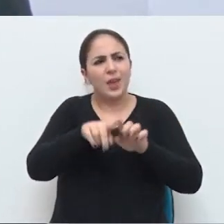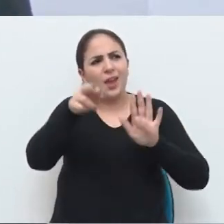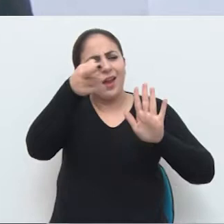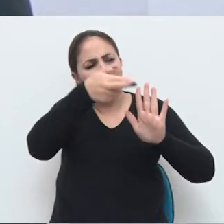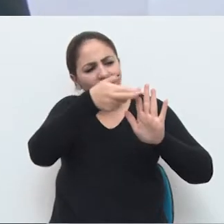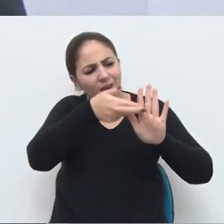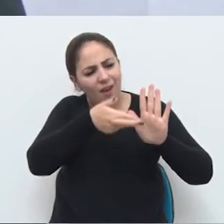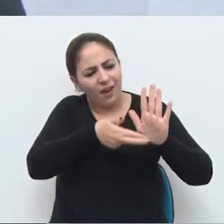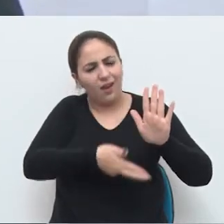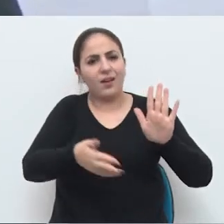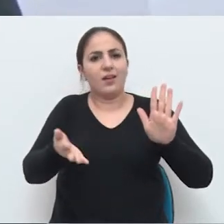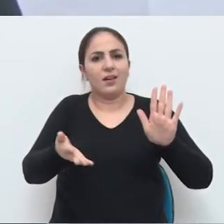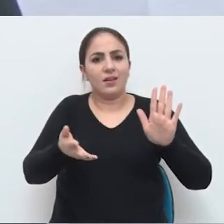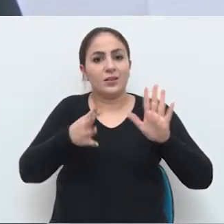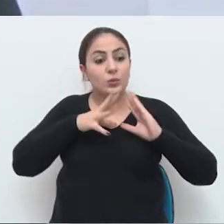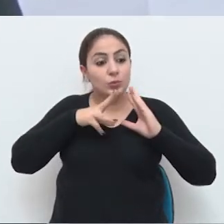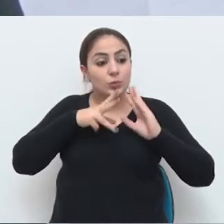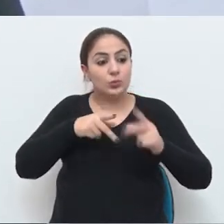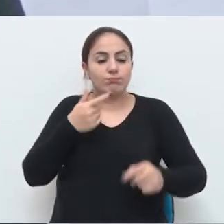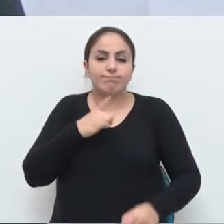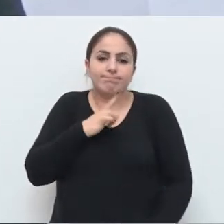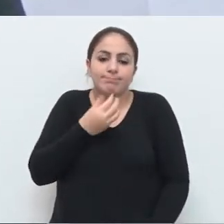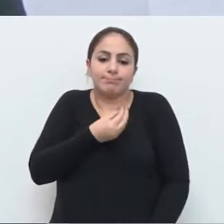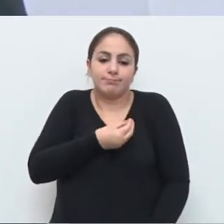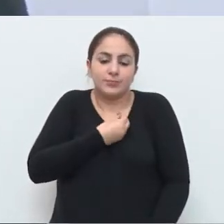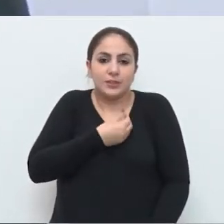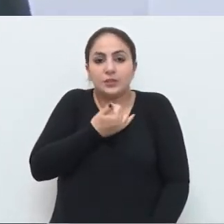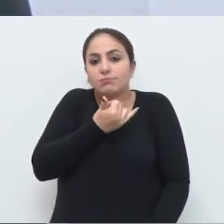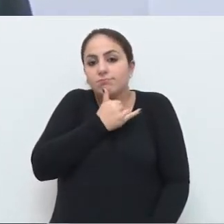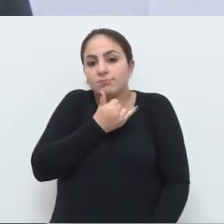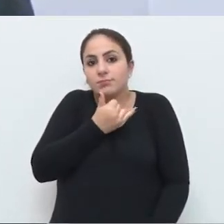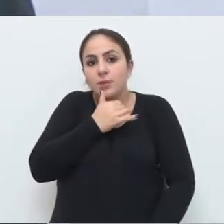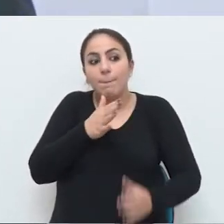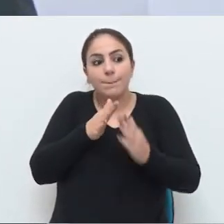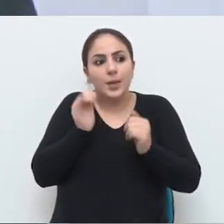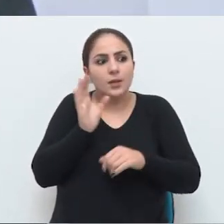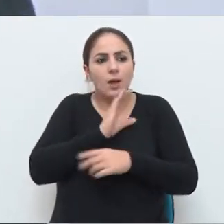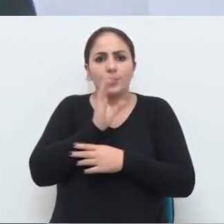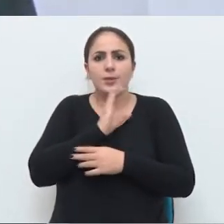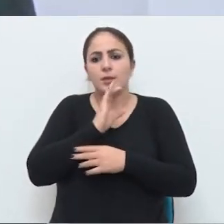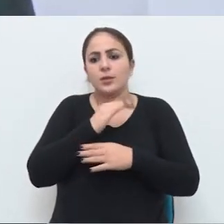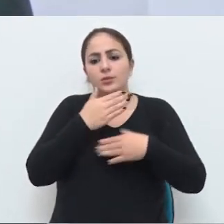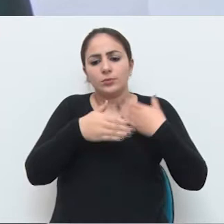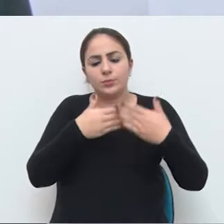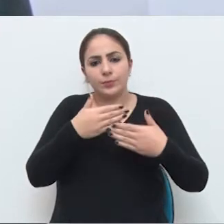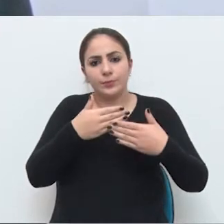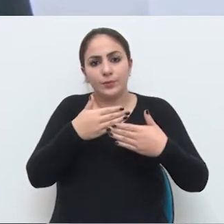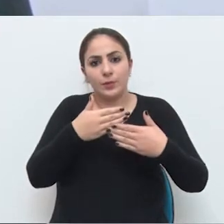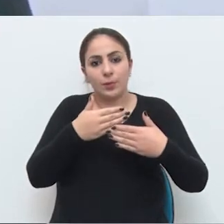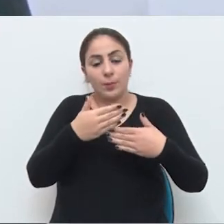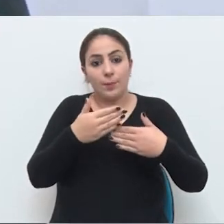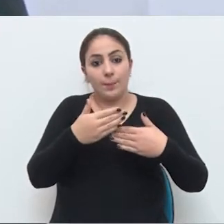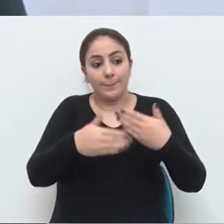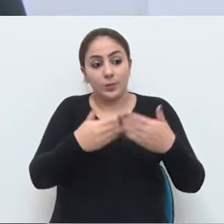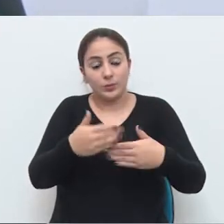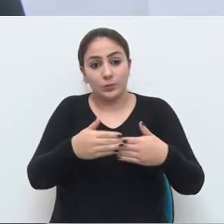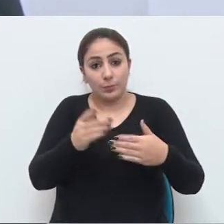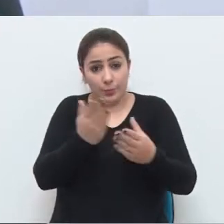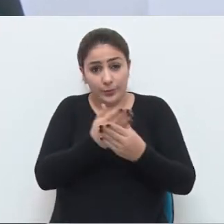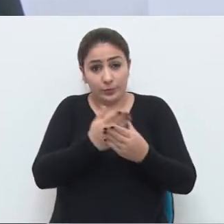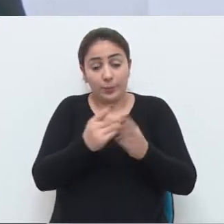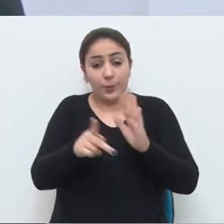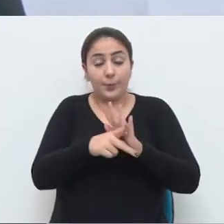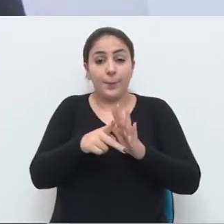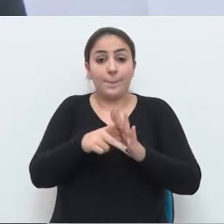A burocracia, que infelizmente impede a agilidade dos processos no país, o Rio Grande do Sul